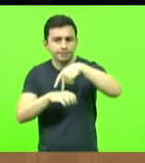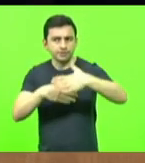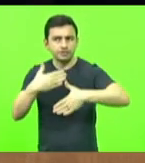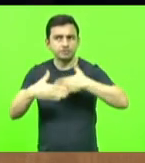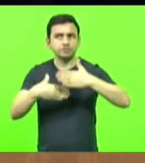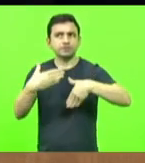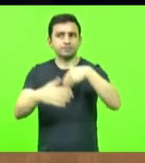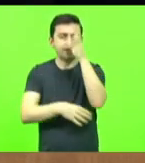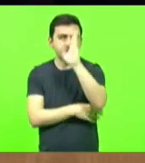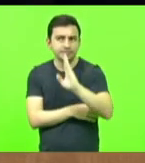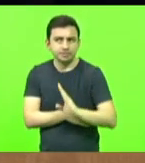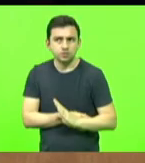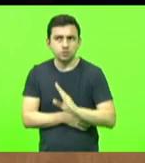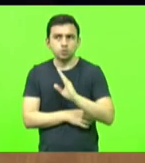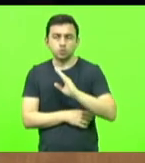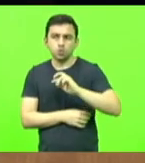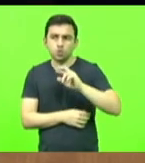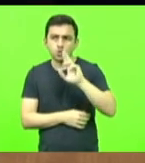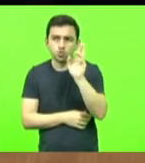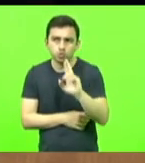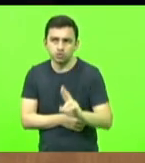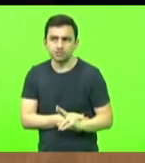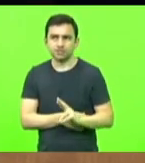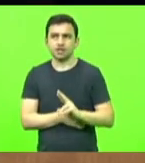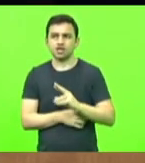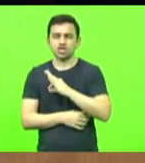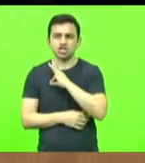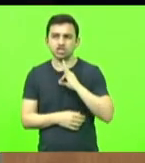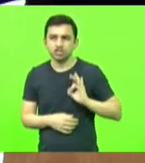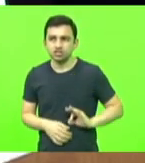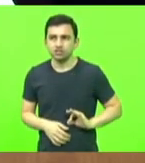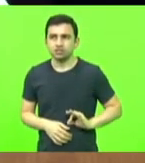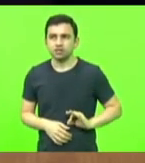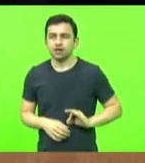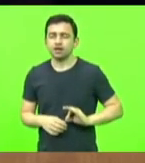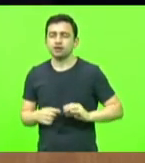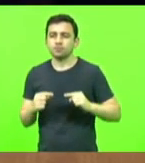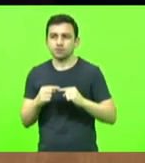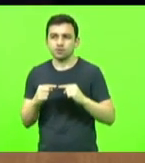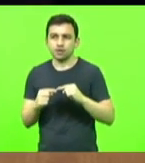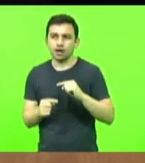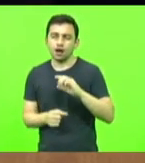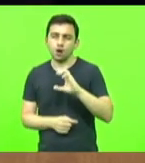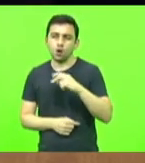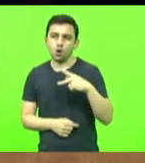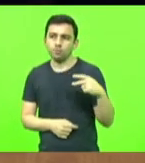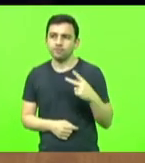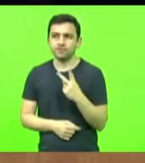o Brasil, Rússia, China, durante a COP26.